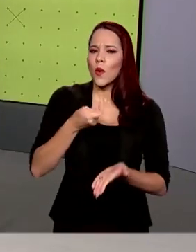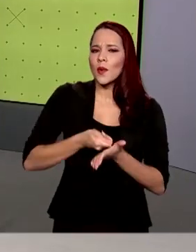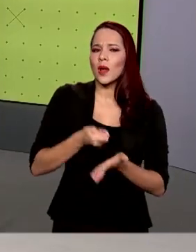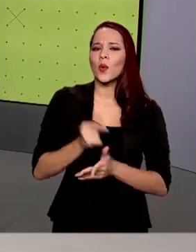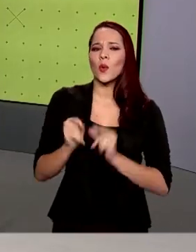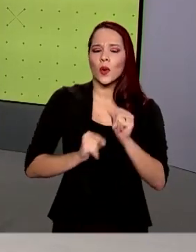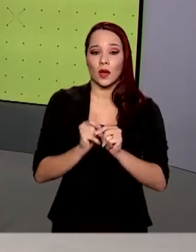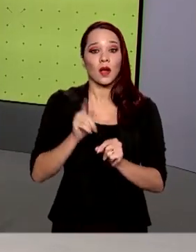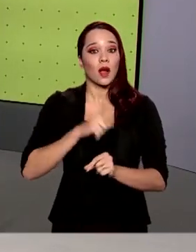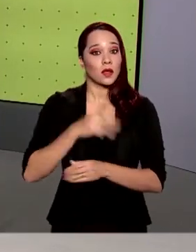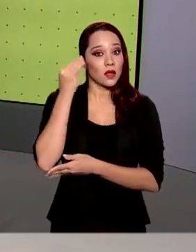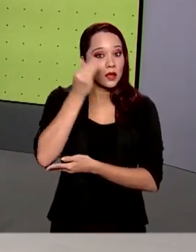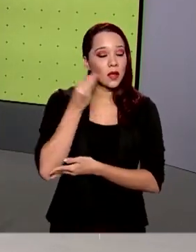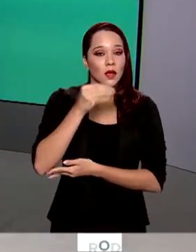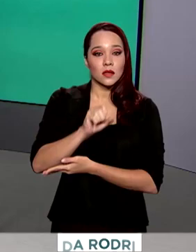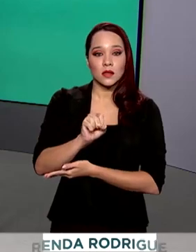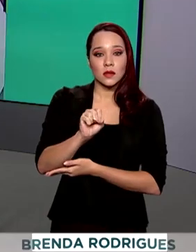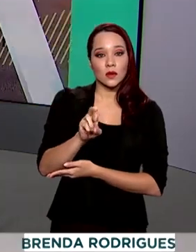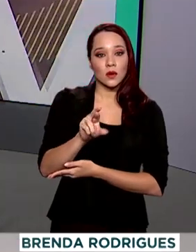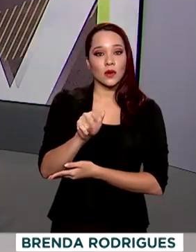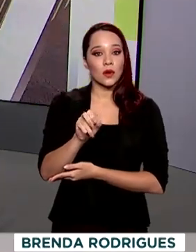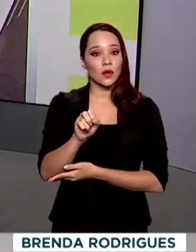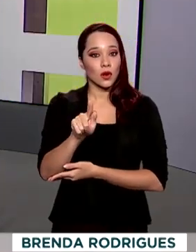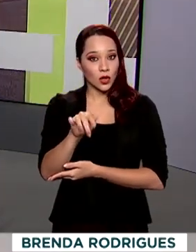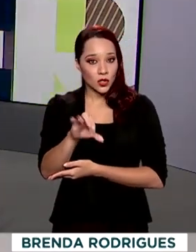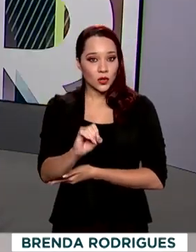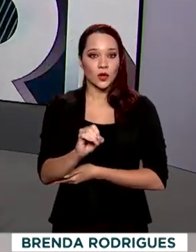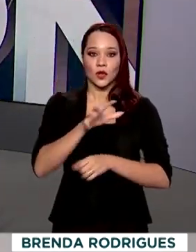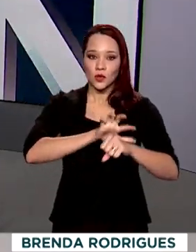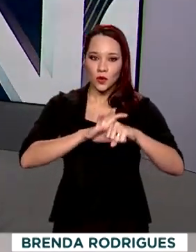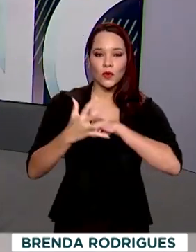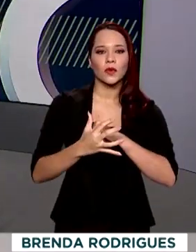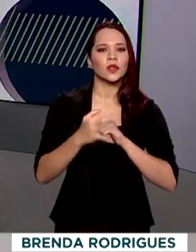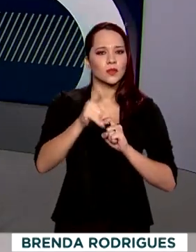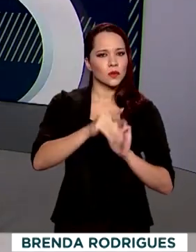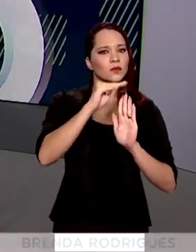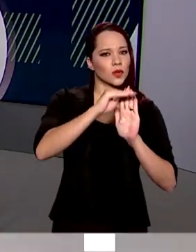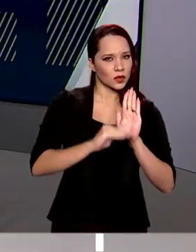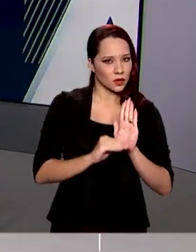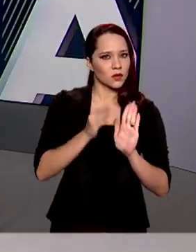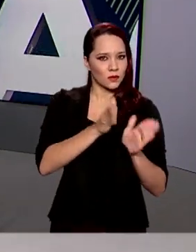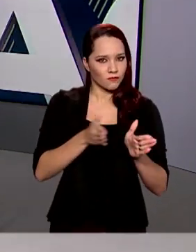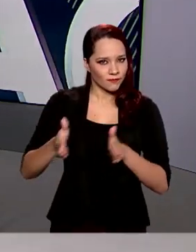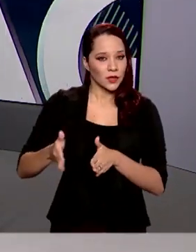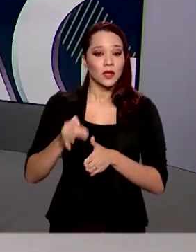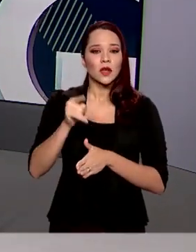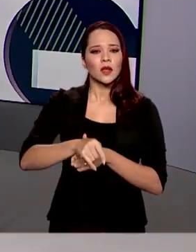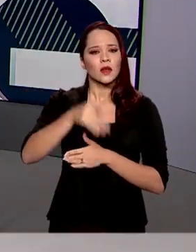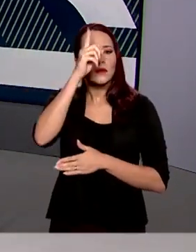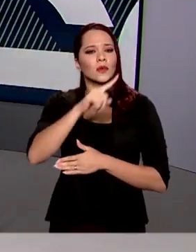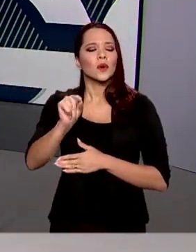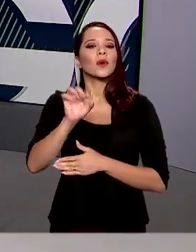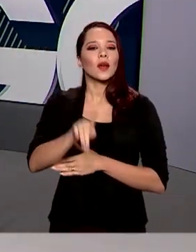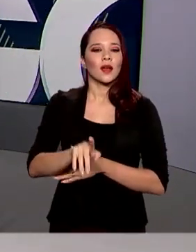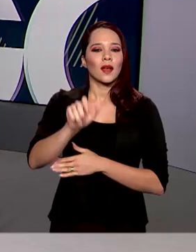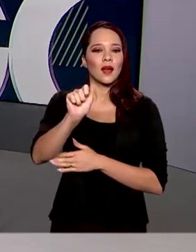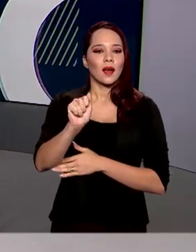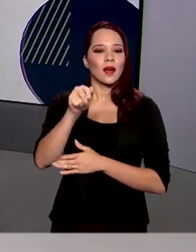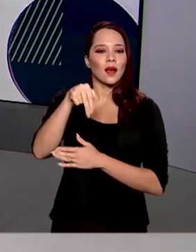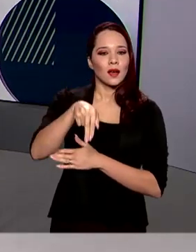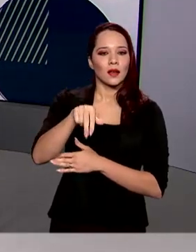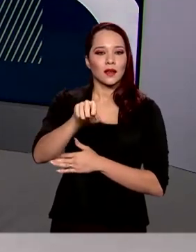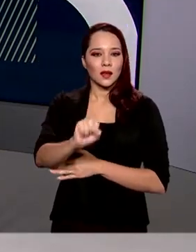incluir os testes sorológicos de Covid-19 no rol de procedimentos. A determinação é da Agência Nacional de Saúde